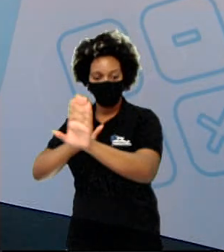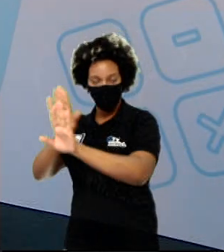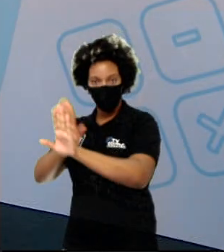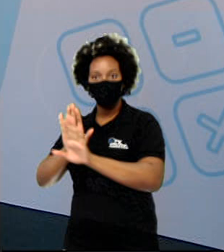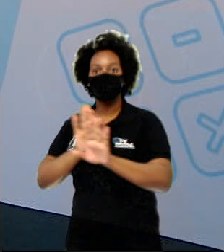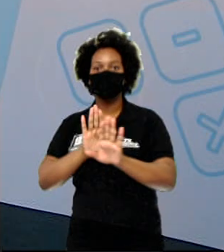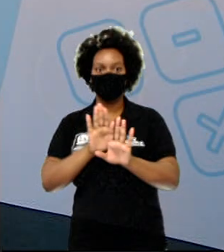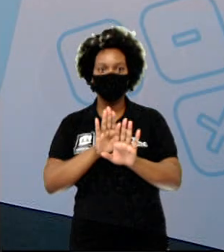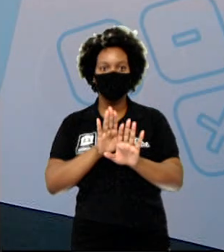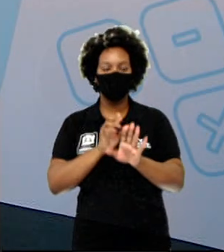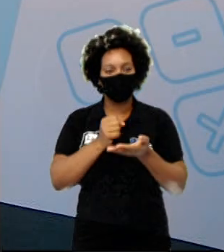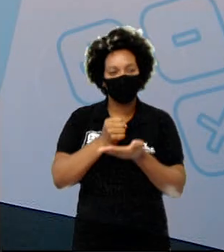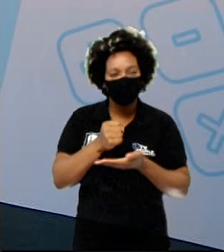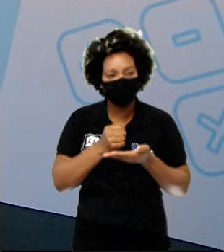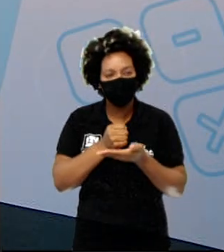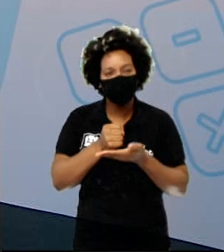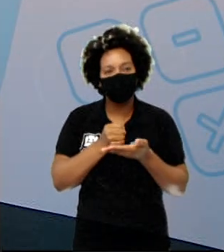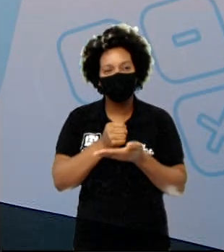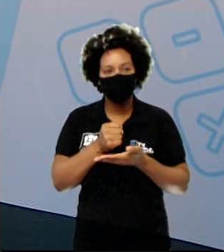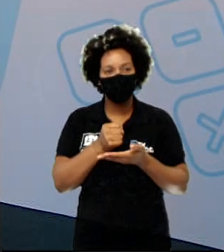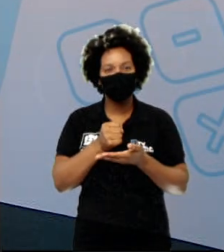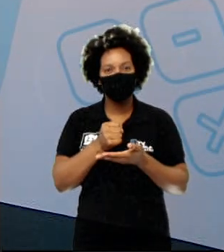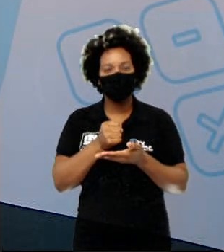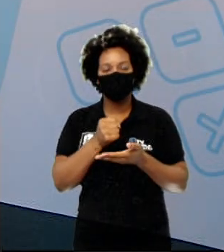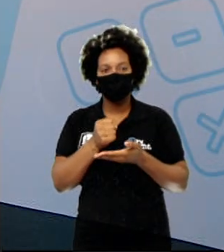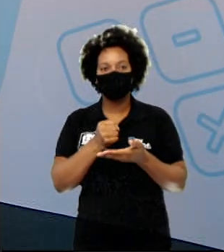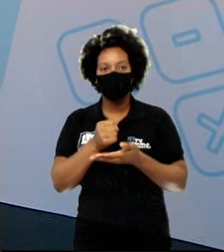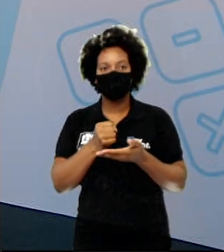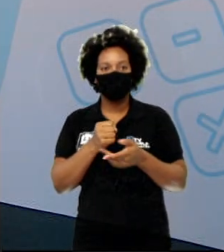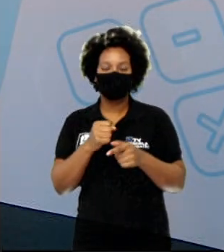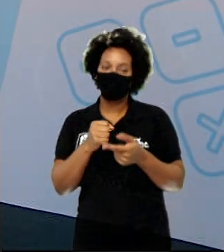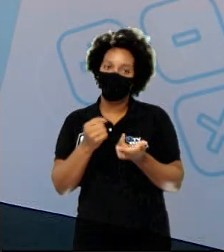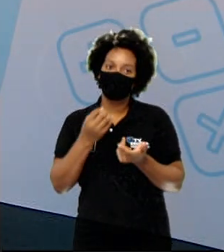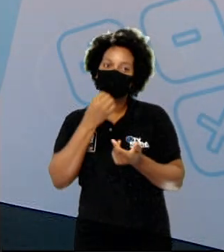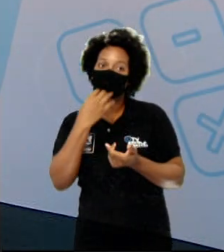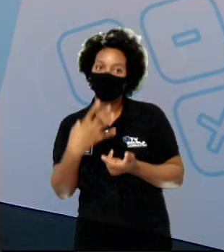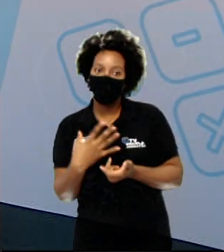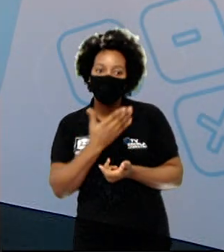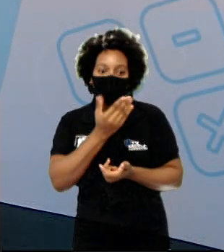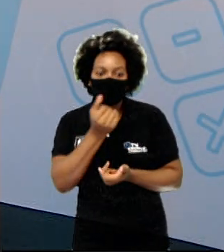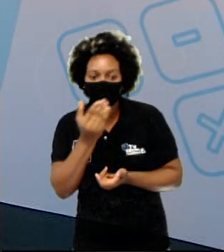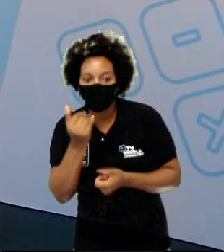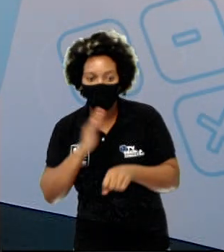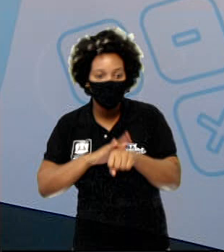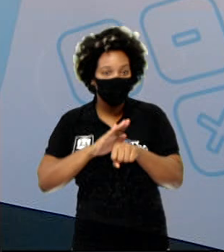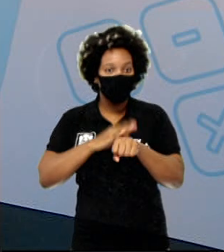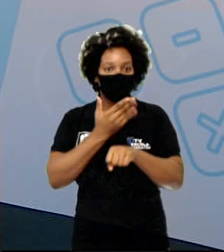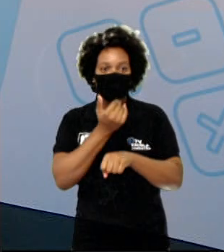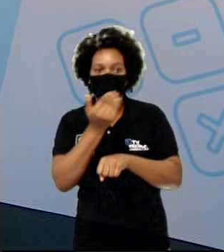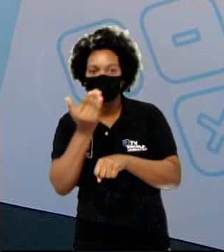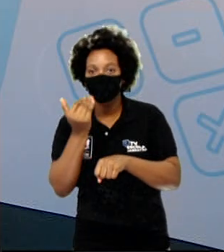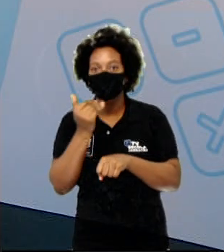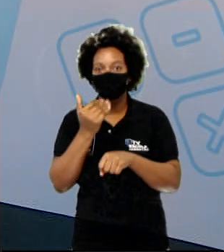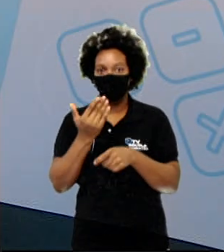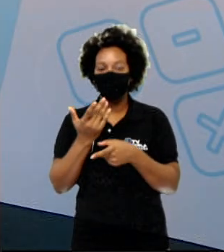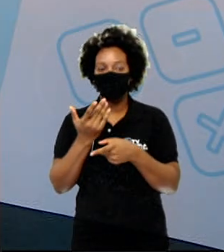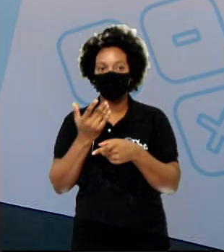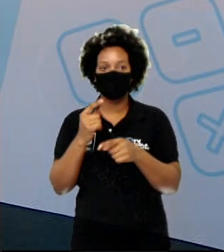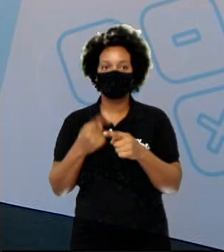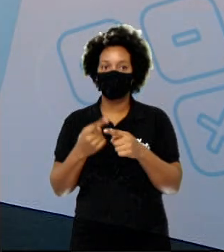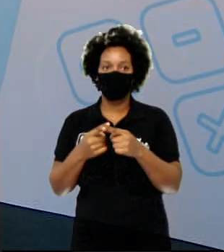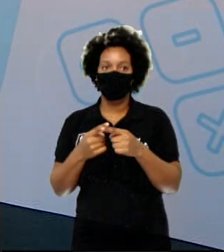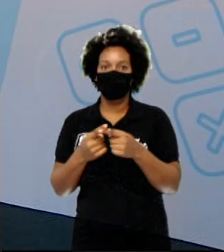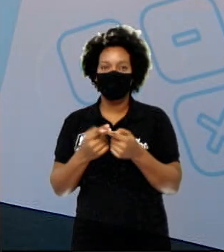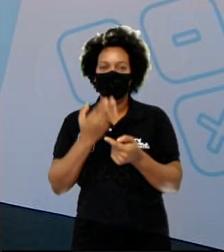cozinhar alimentos, o que aumentava a oferta de comida. Porque alguns alimentos, se não forem